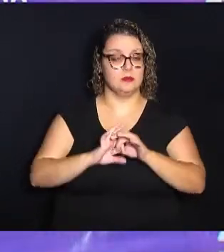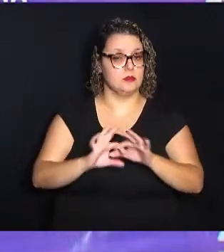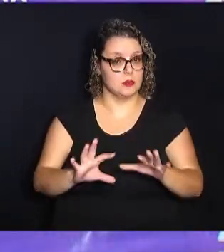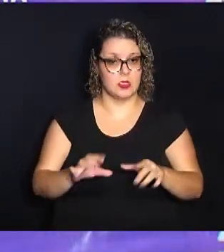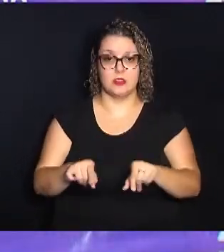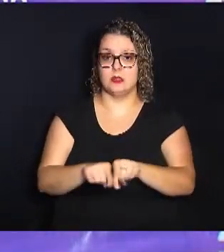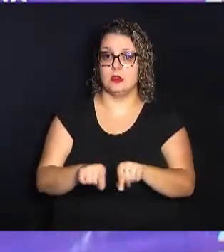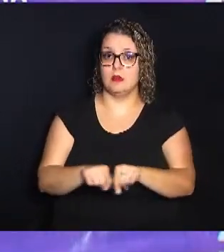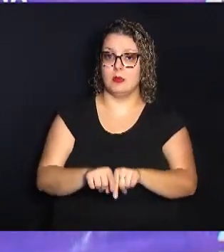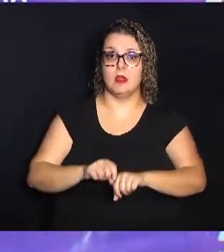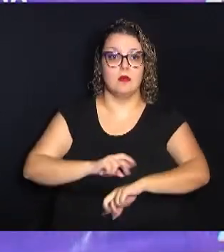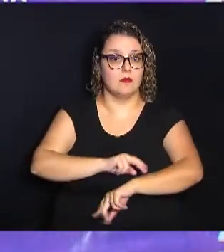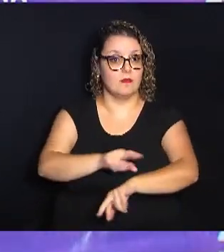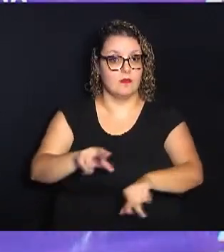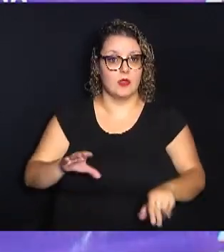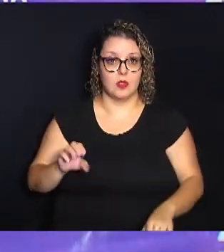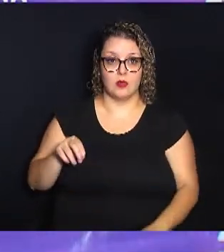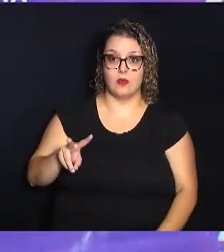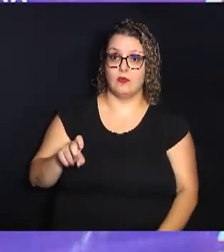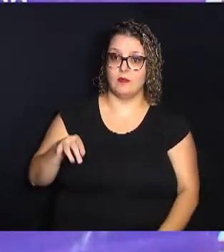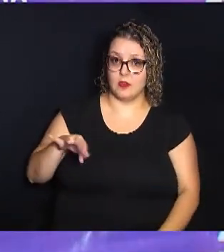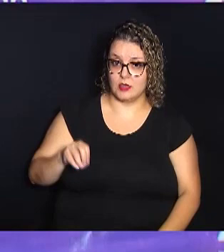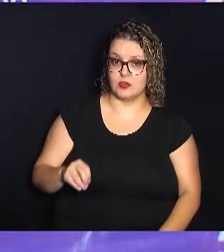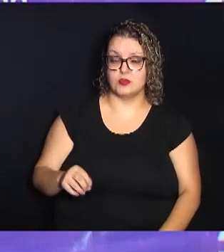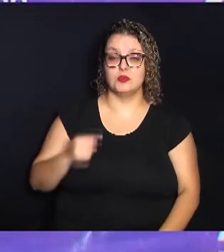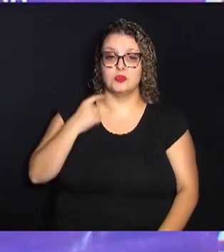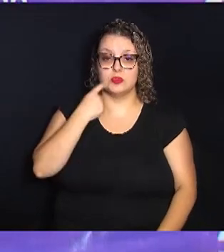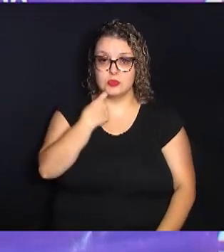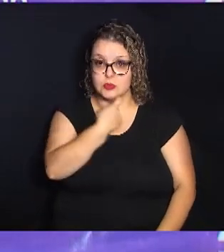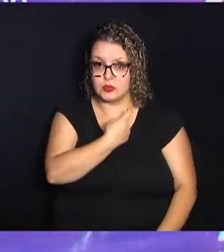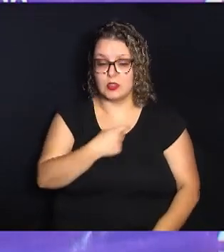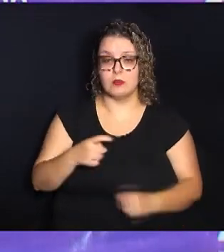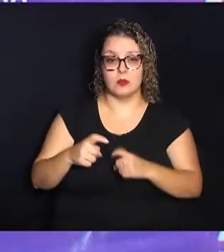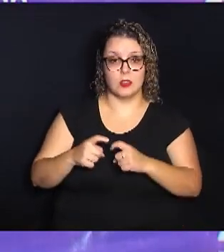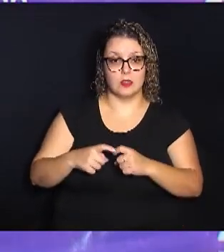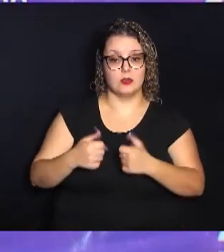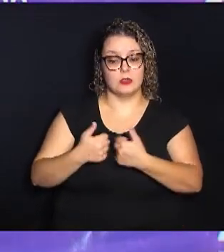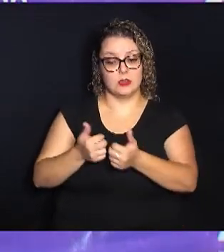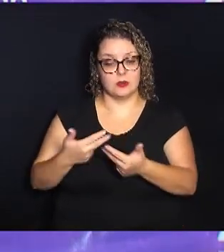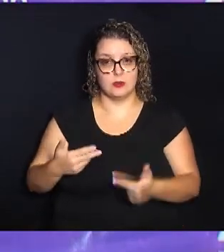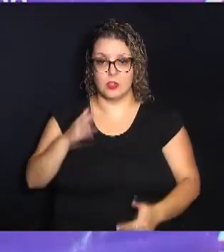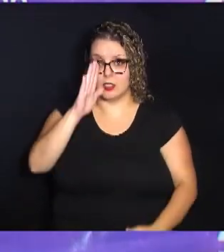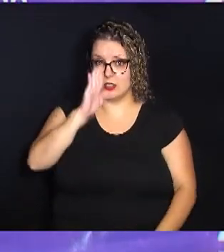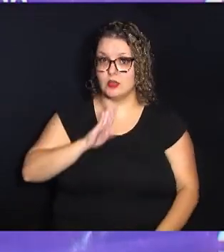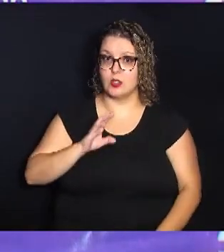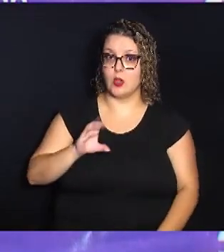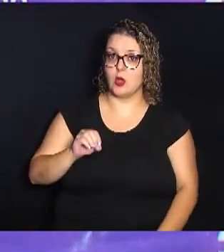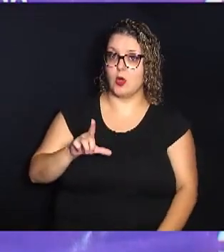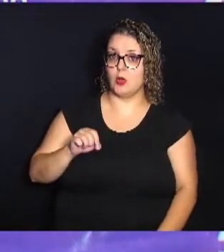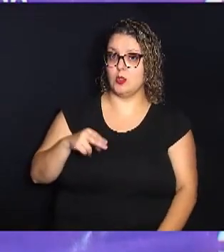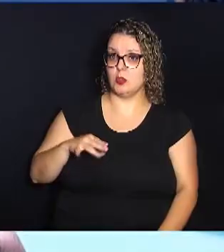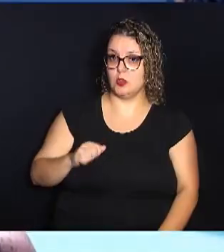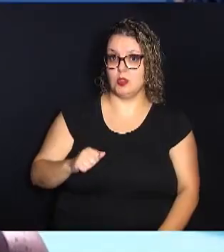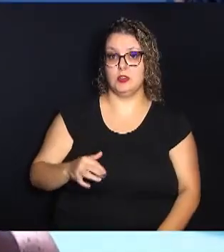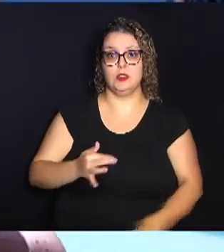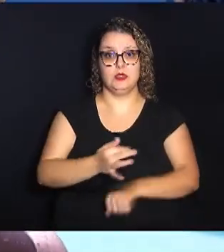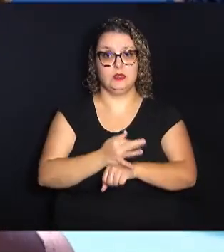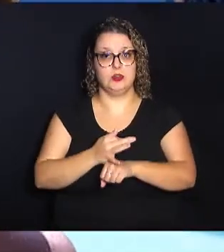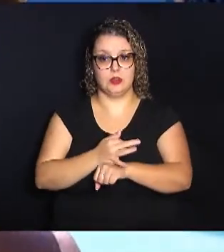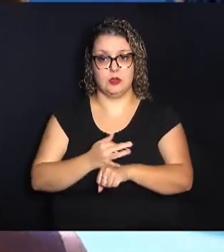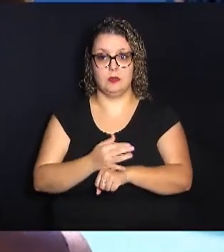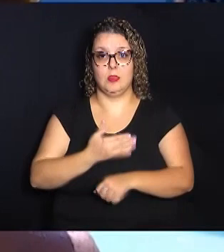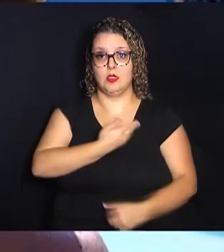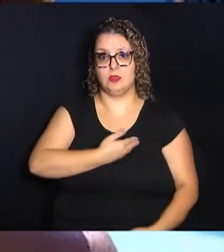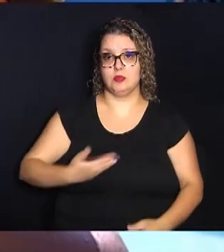disponibiliza diversos convênios odontológicos e médicos, transporte gratuito e colônia de férias para os servidores municipais. O Newton,